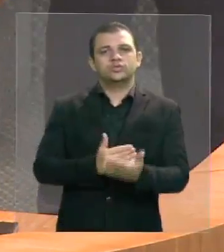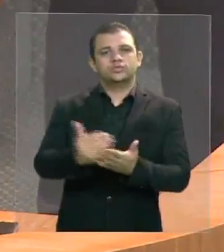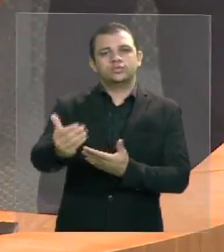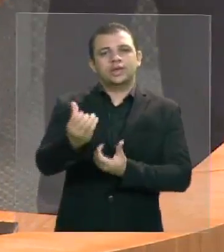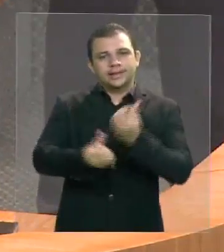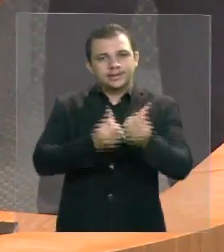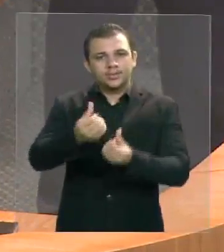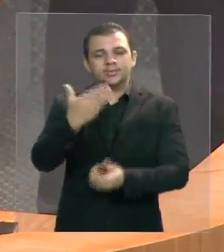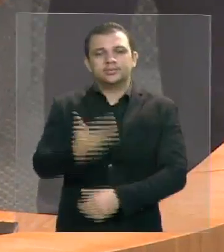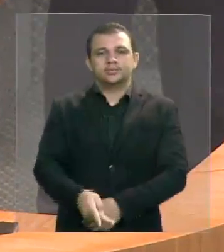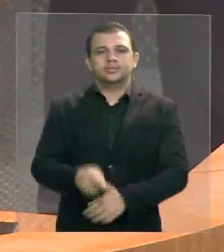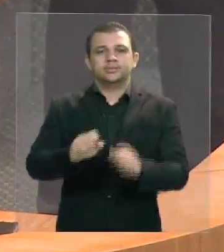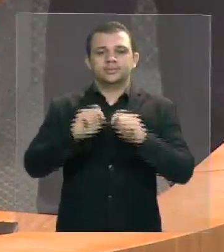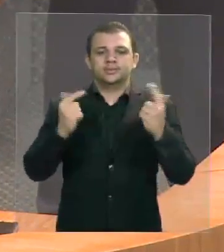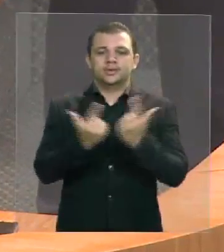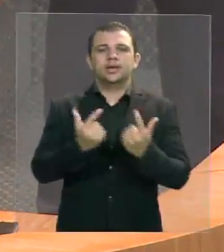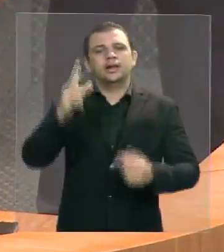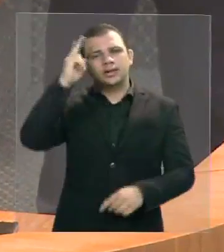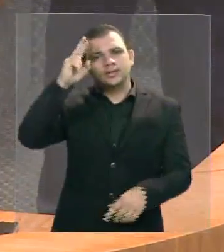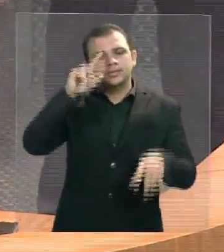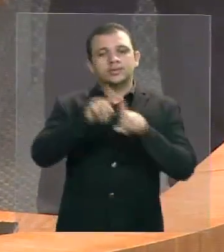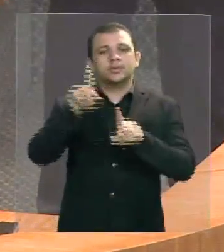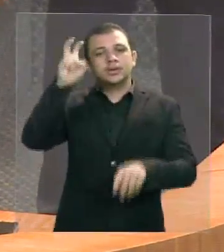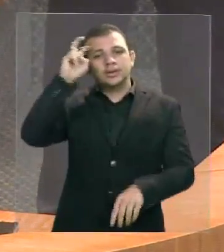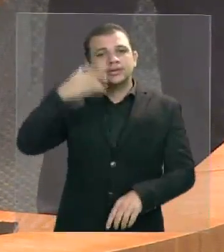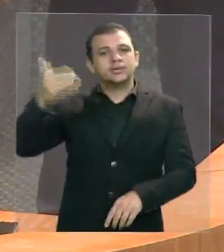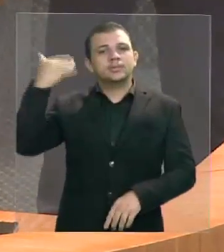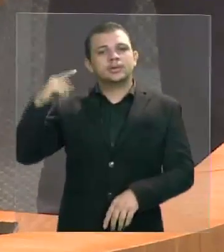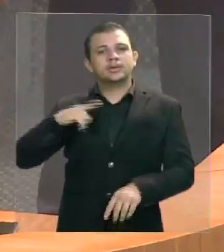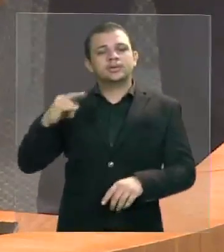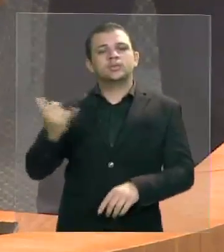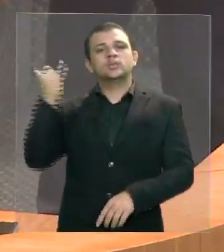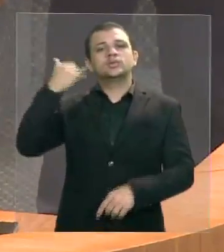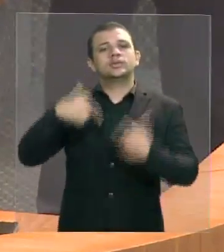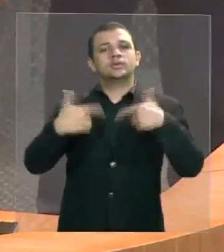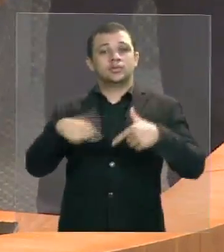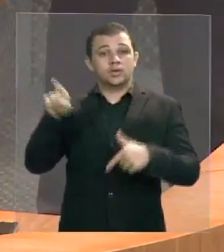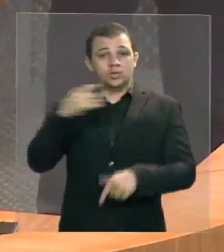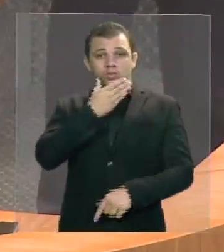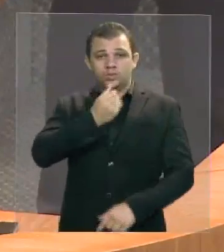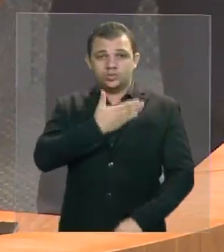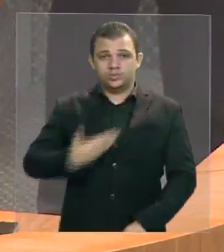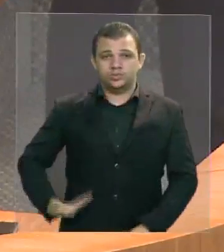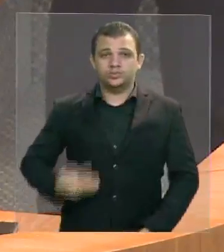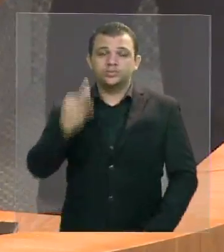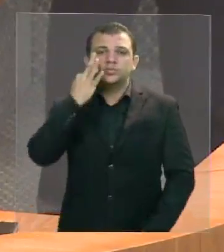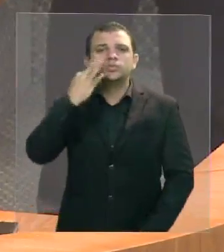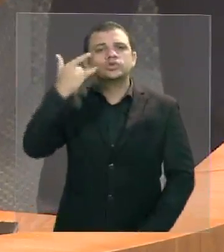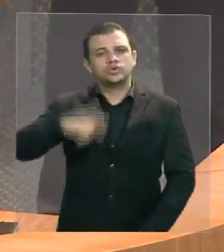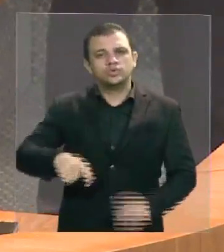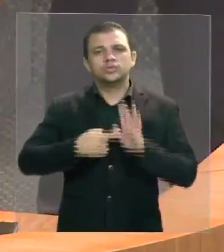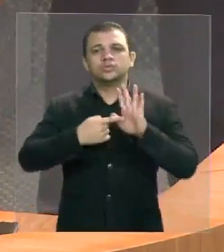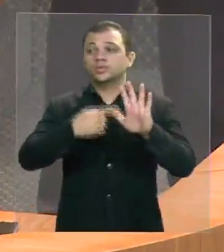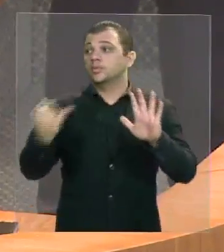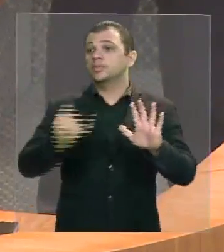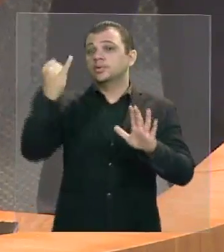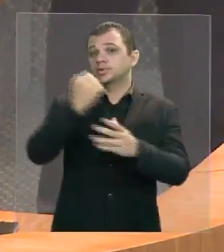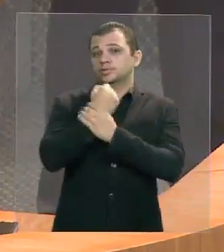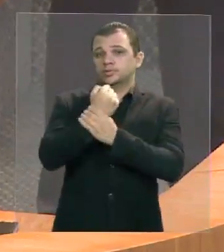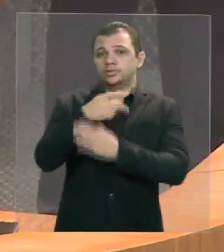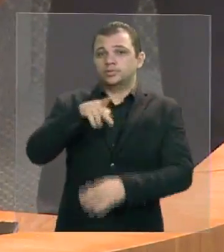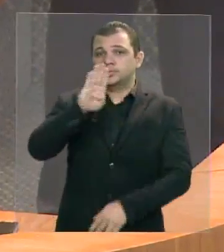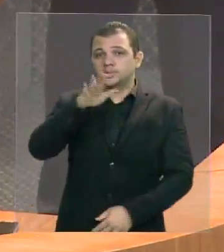-feira no município de Timon tivemos uma importante atividade onde o governador Flávio Dino mais uma vez destaca a segurança pública naquela região,